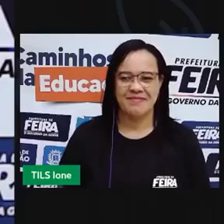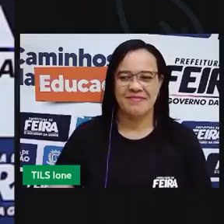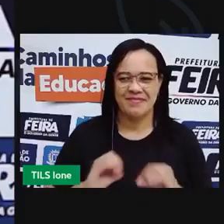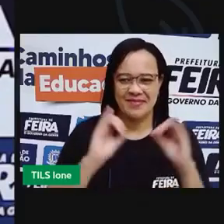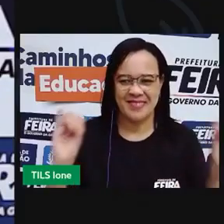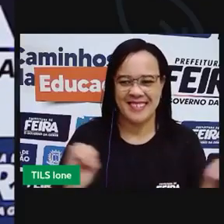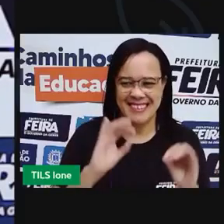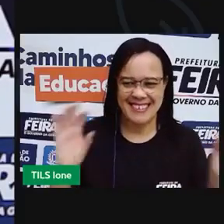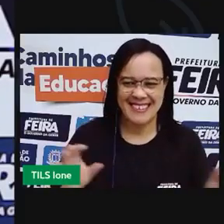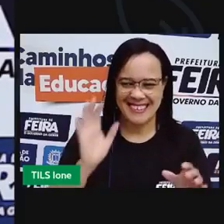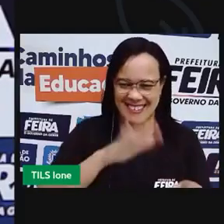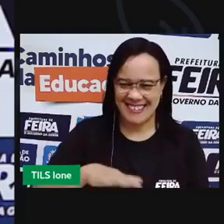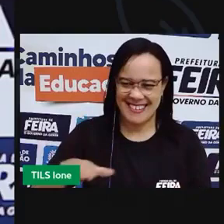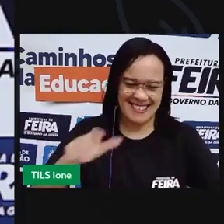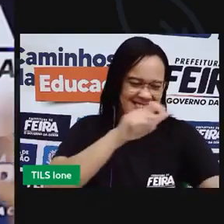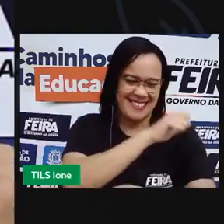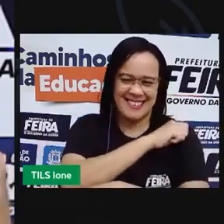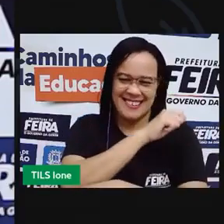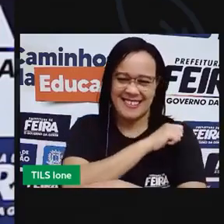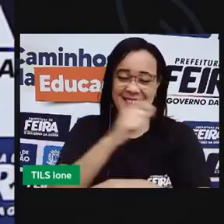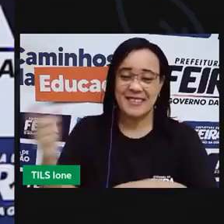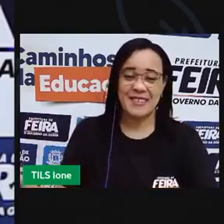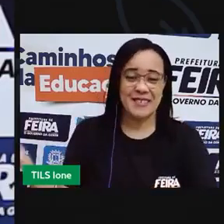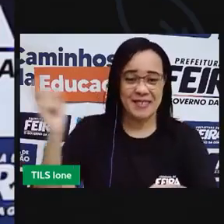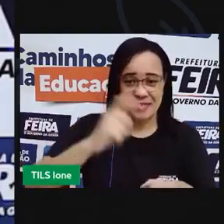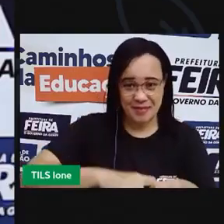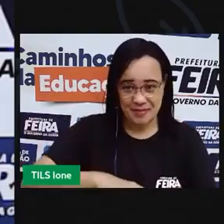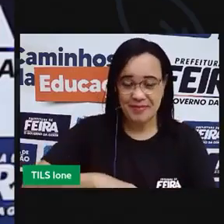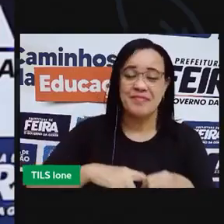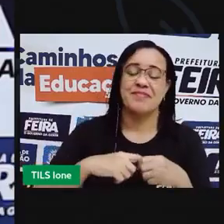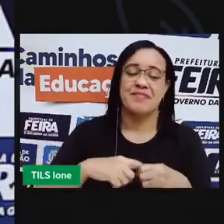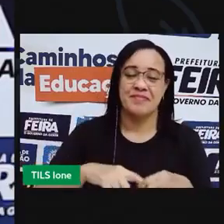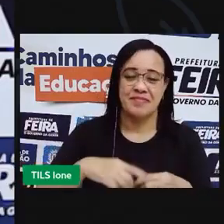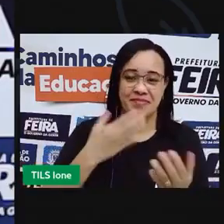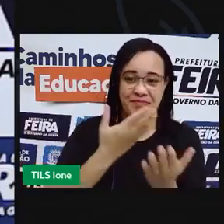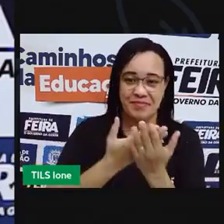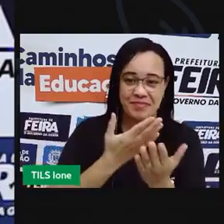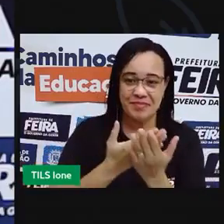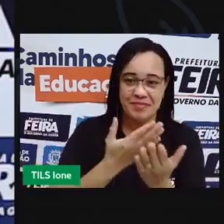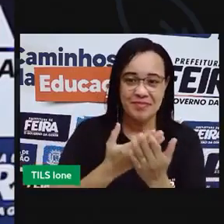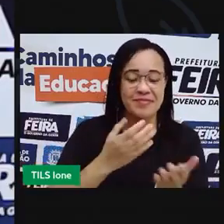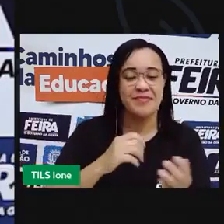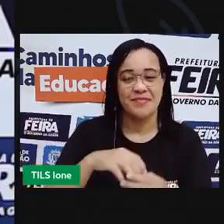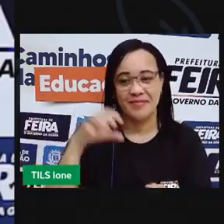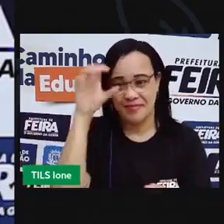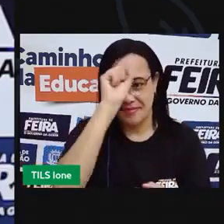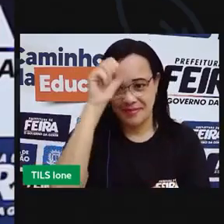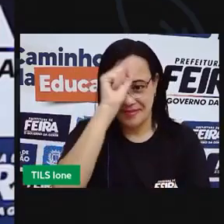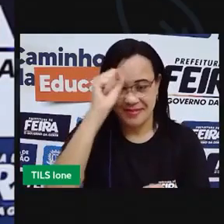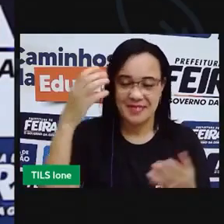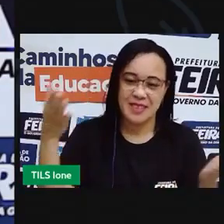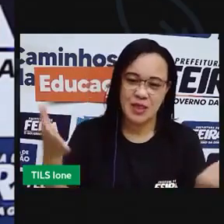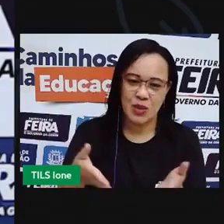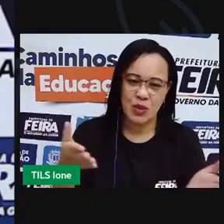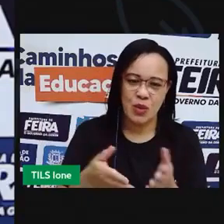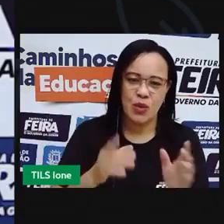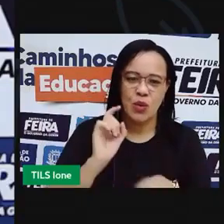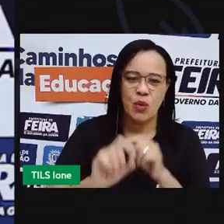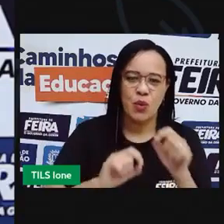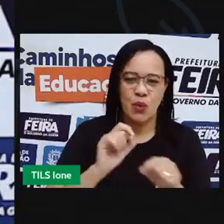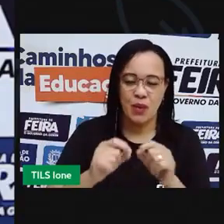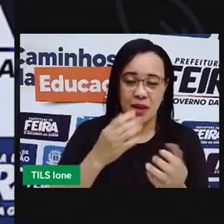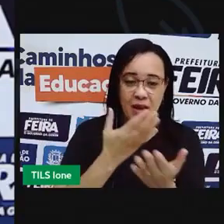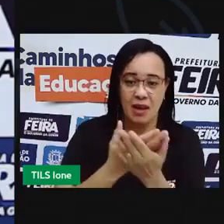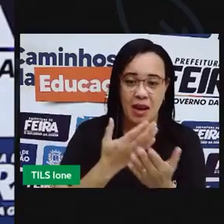Olá, criançada! Voltamos aqui para o nosso momento das unidades. E hoje, nós faremos